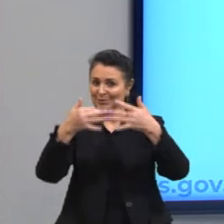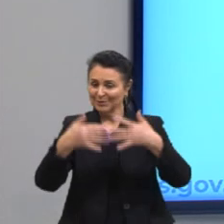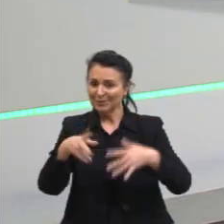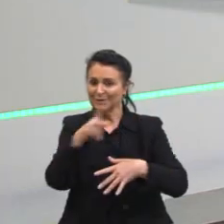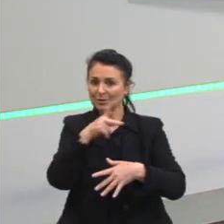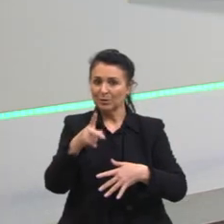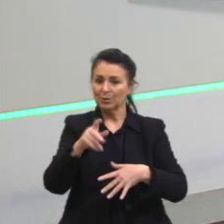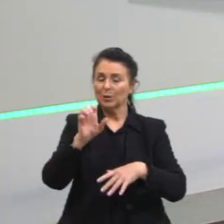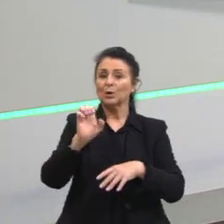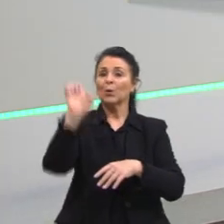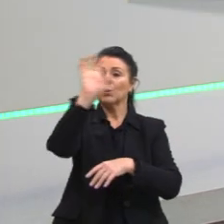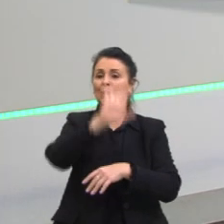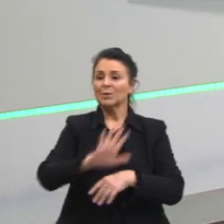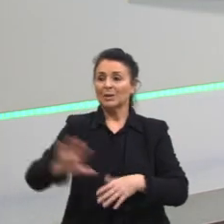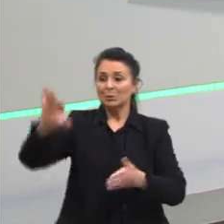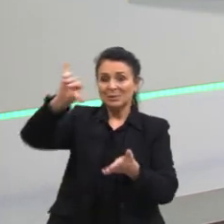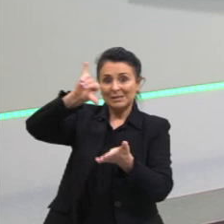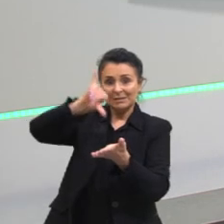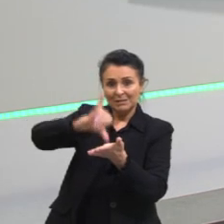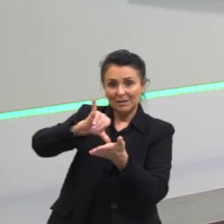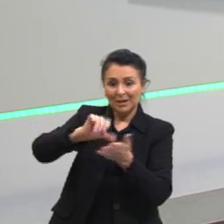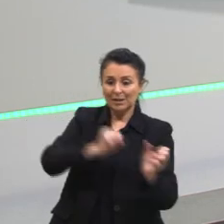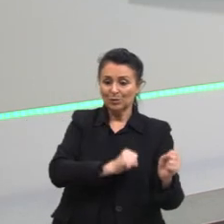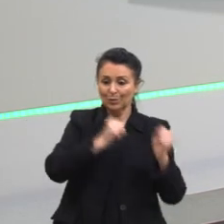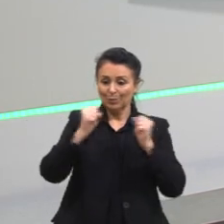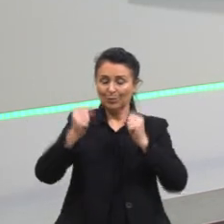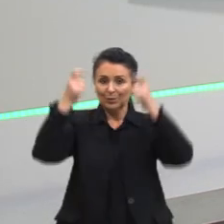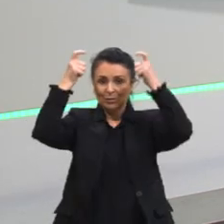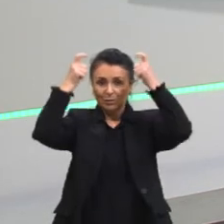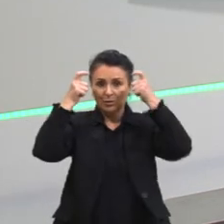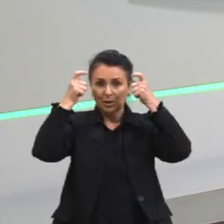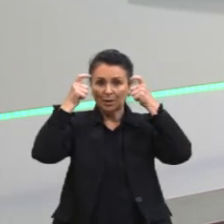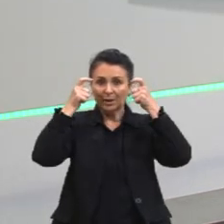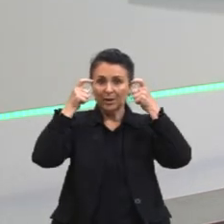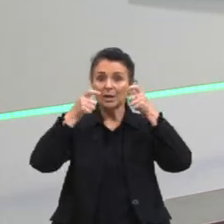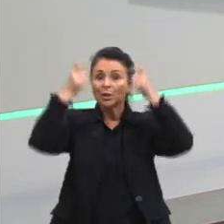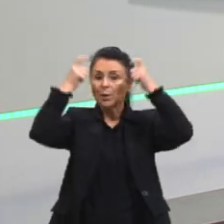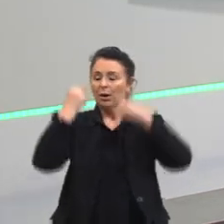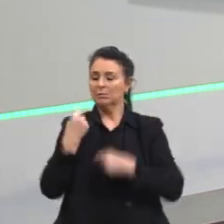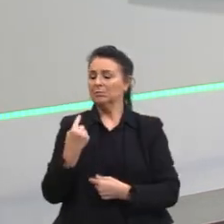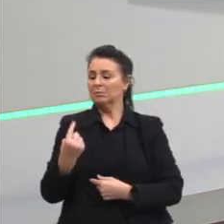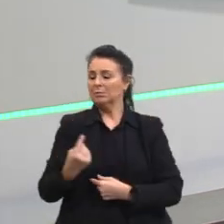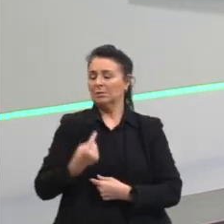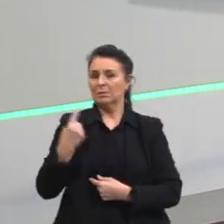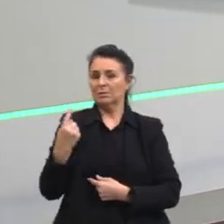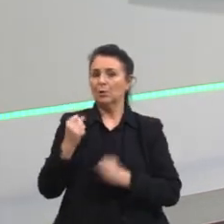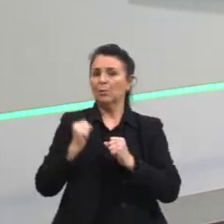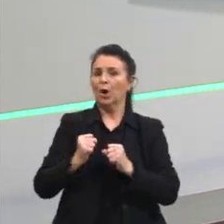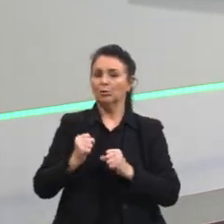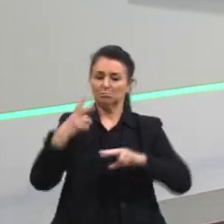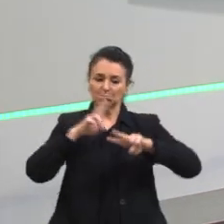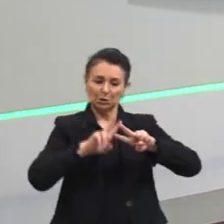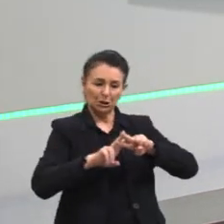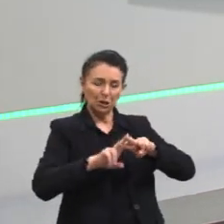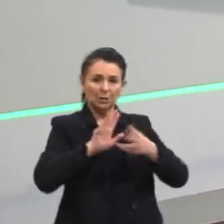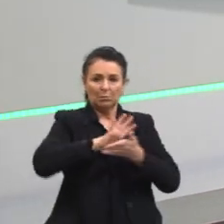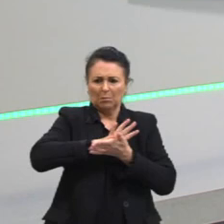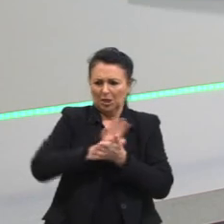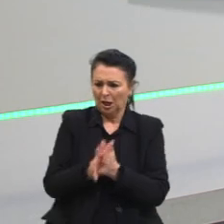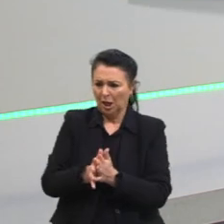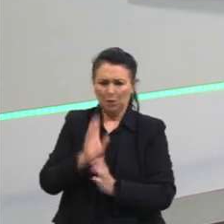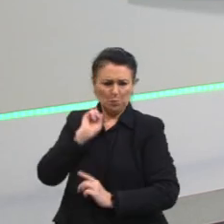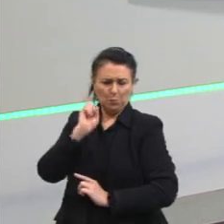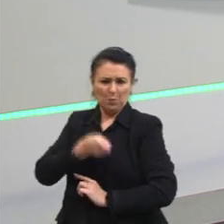centraliza o poder no rei e o rei agora é o único que pode prender, matar, mandar no